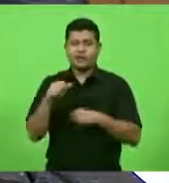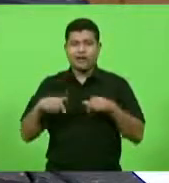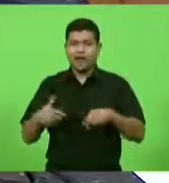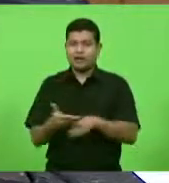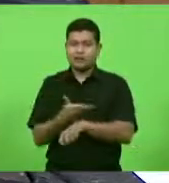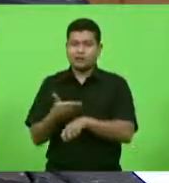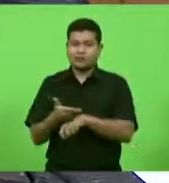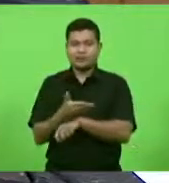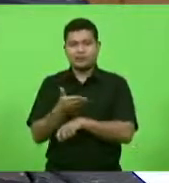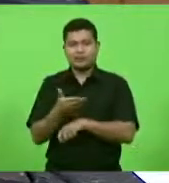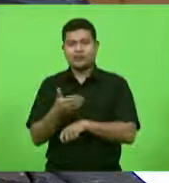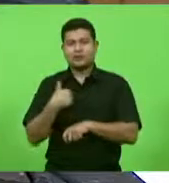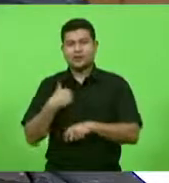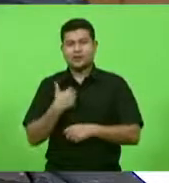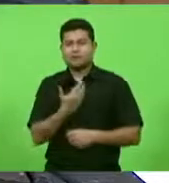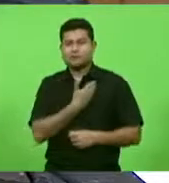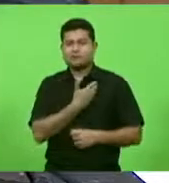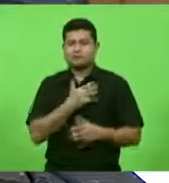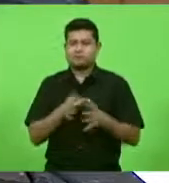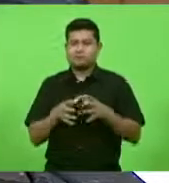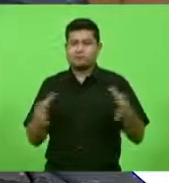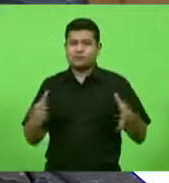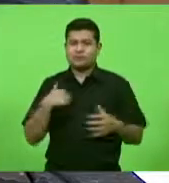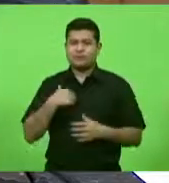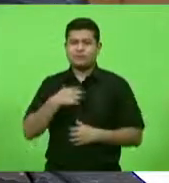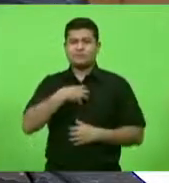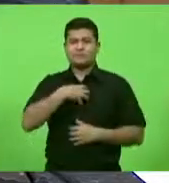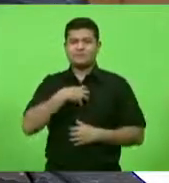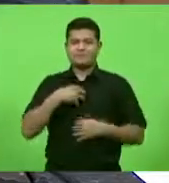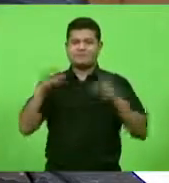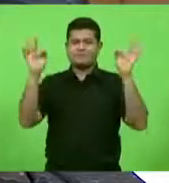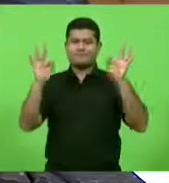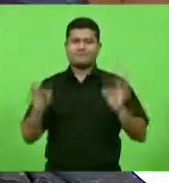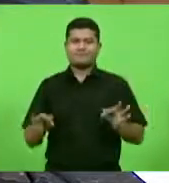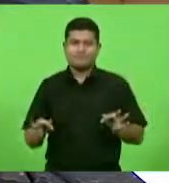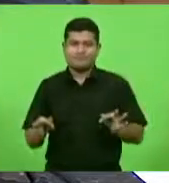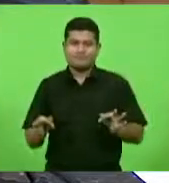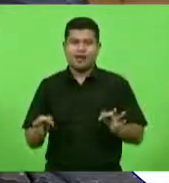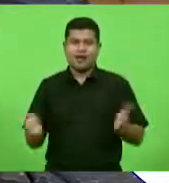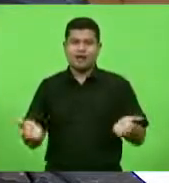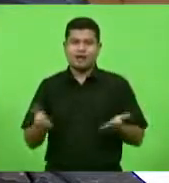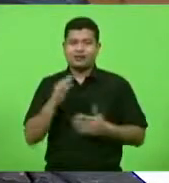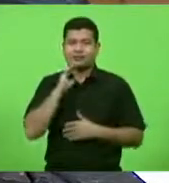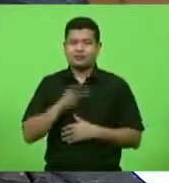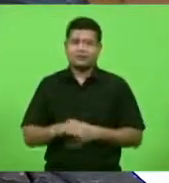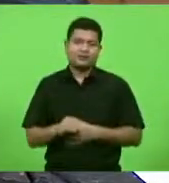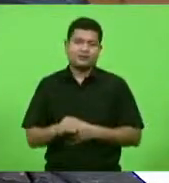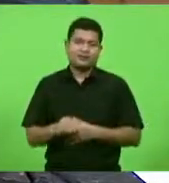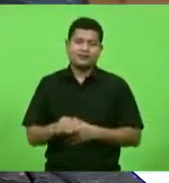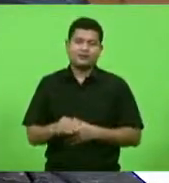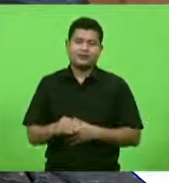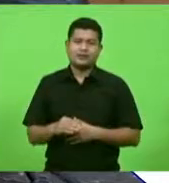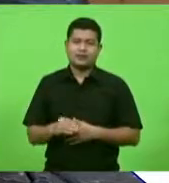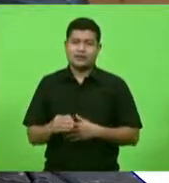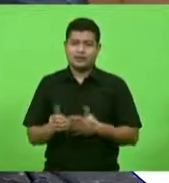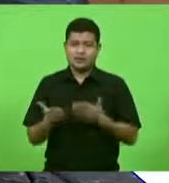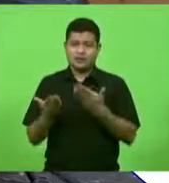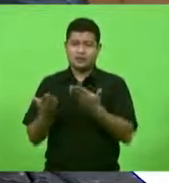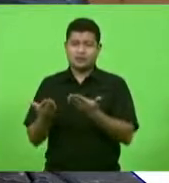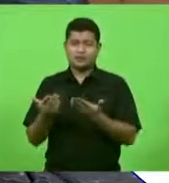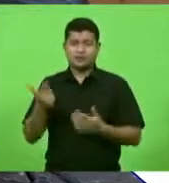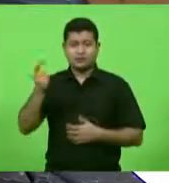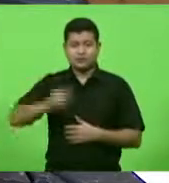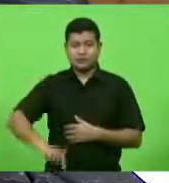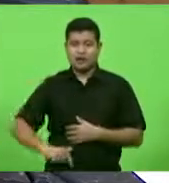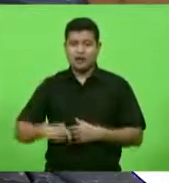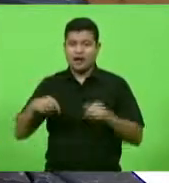amizade muito grande, então me sinto muito feliz nessa tarde de ter você aqui novamente